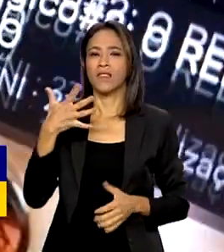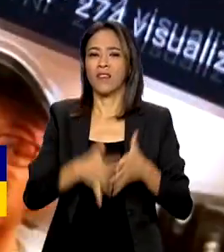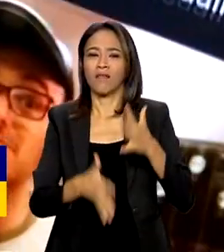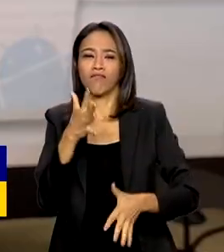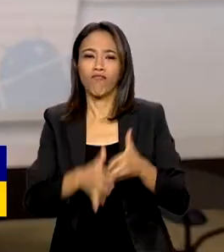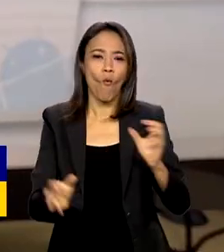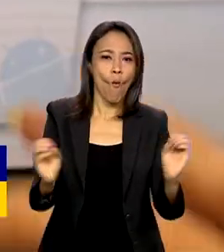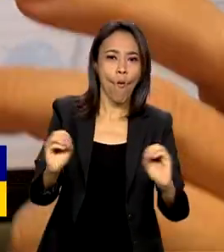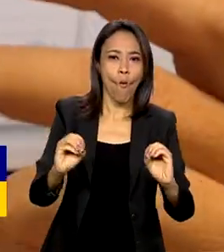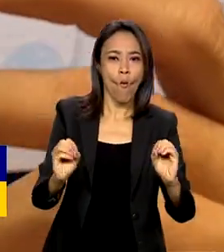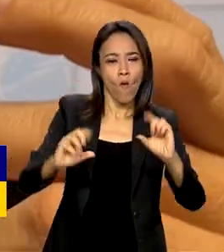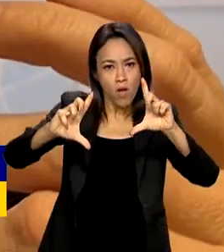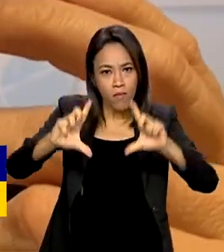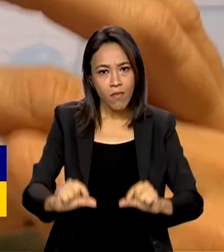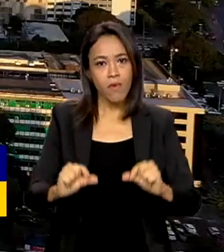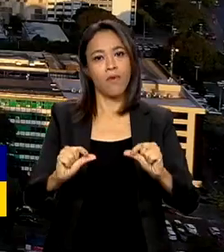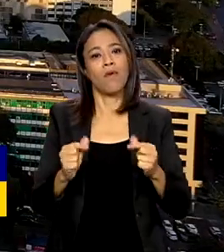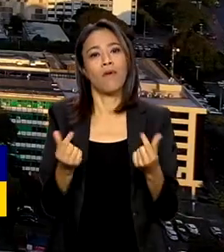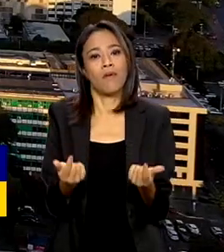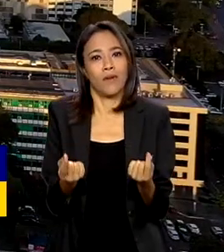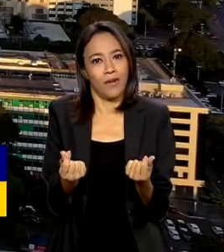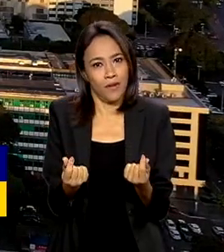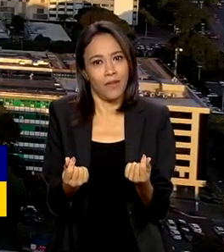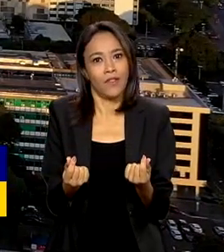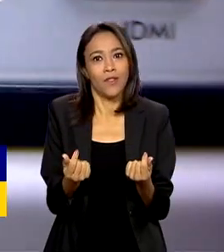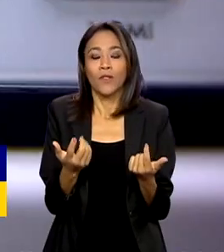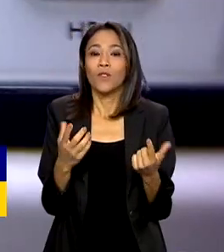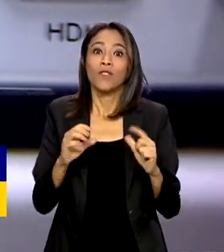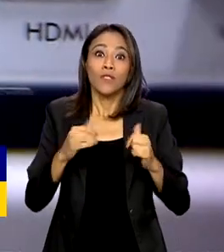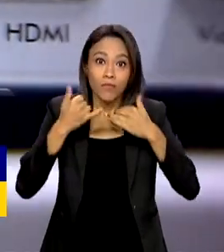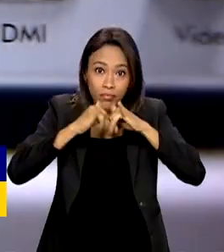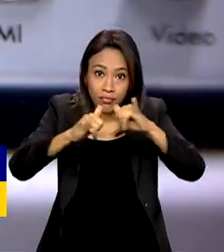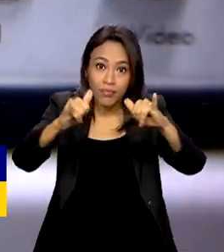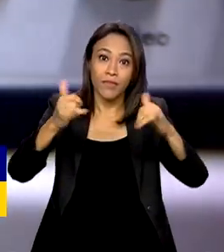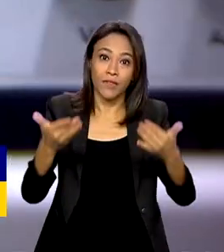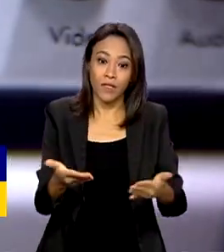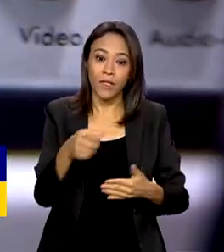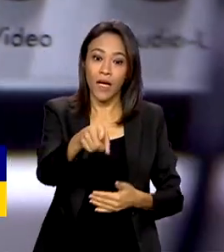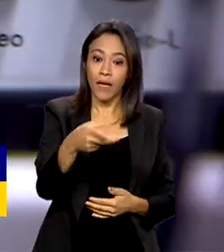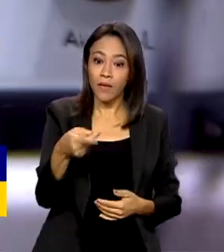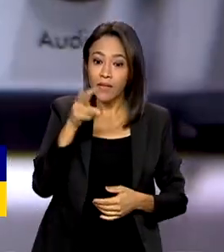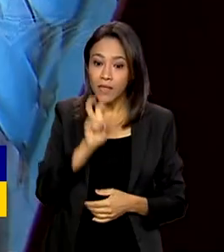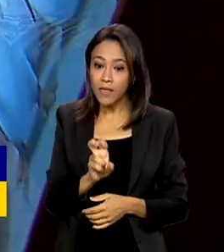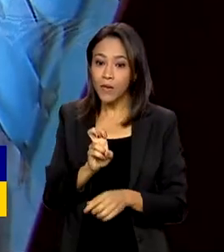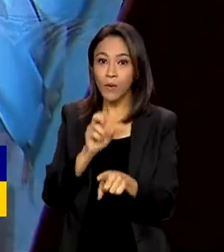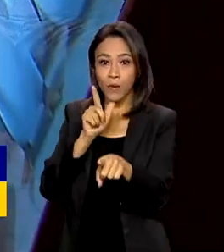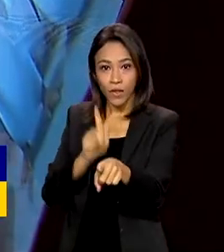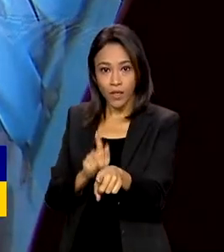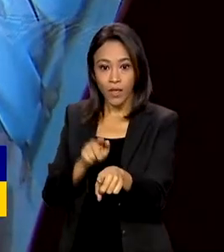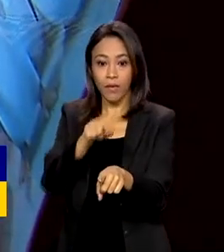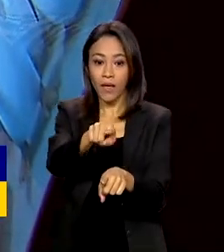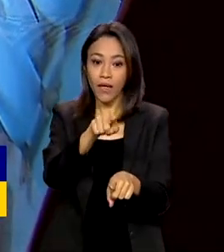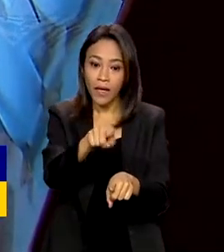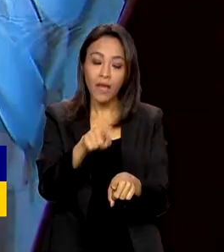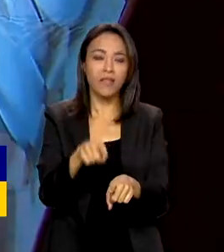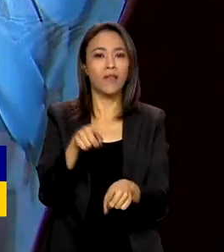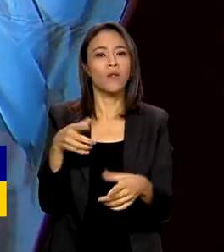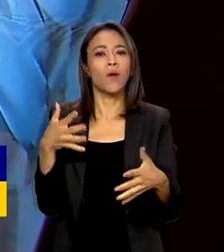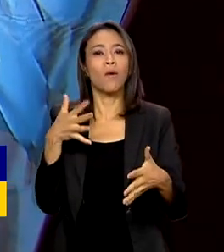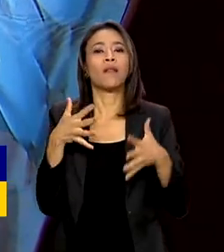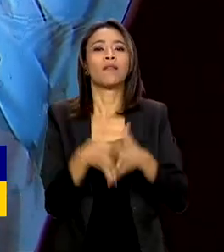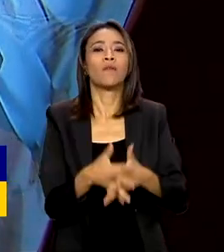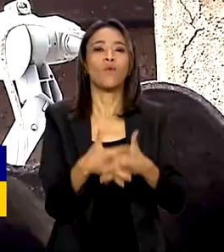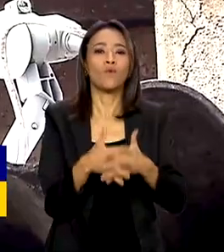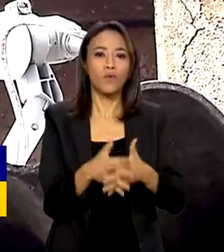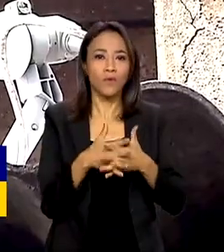e com menor custo de energia é o 5G. E para que a nova tecnologia não afete o sinal de televisão da